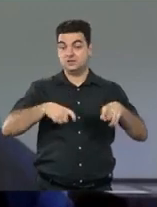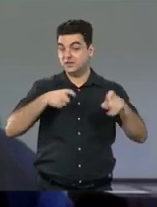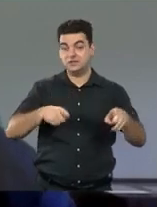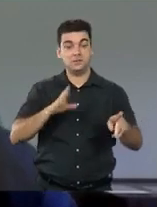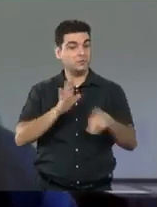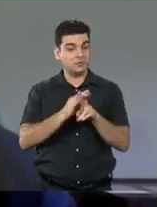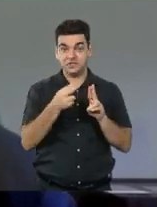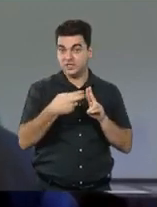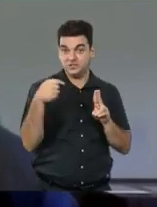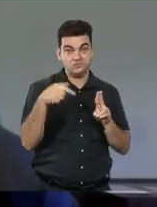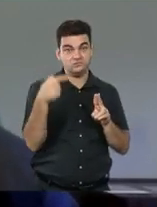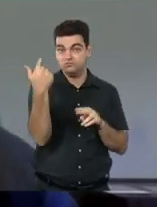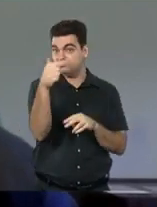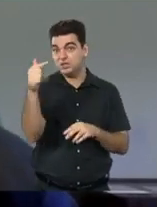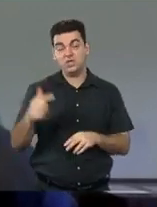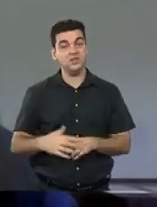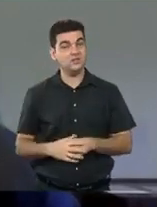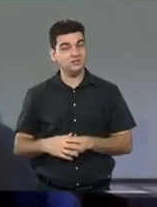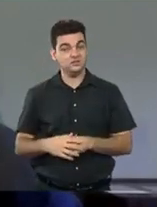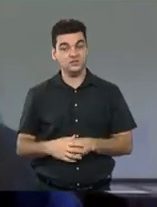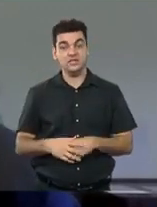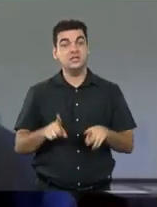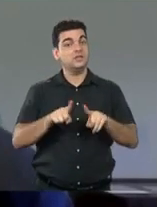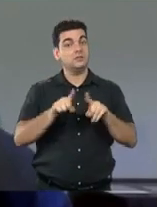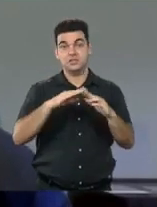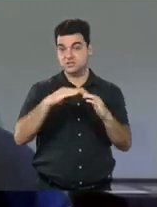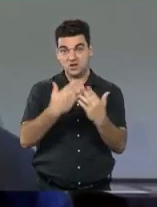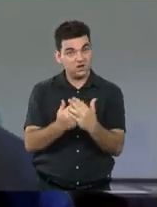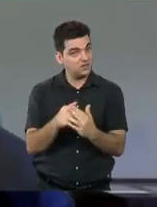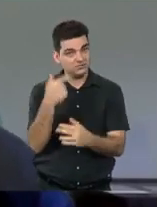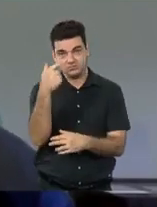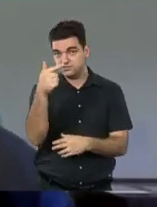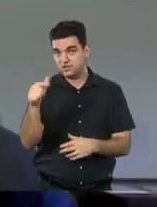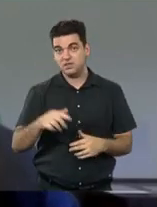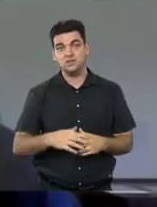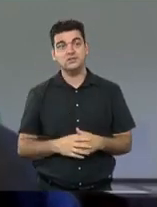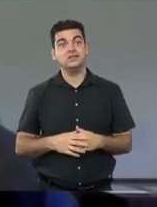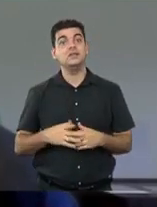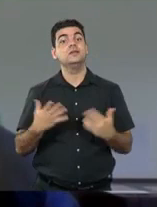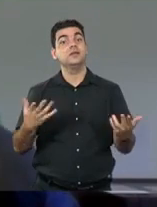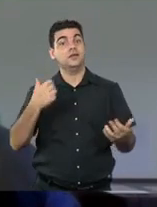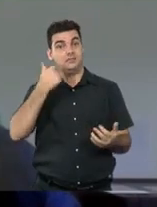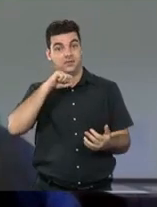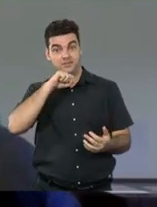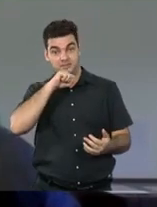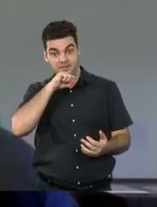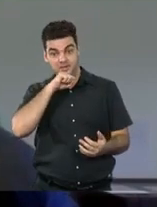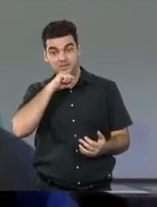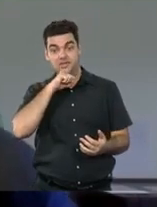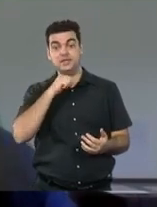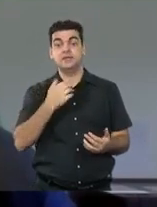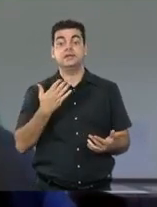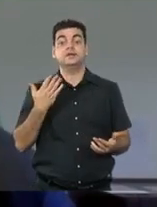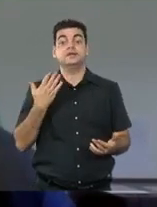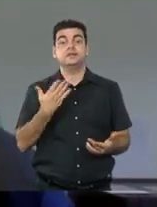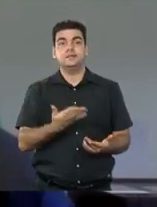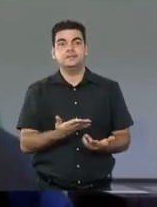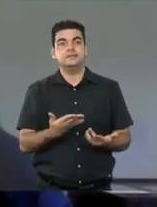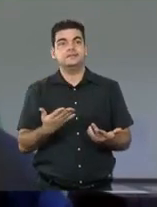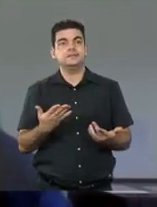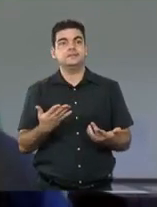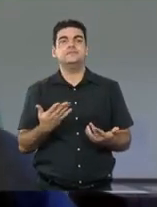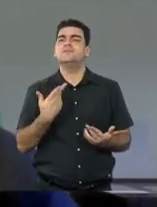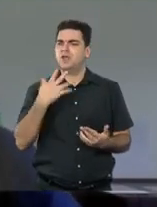reconhecida e não tinha escola e a minha mãe teve essa questão de